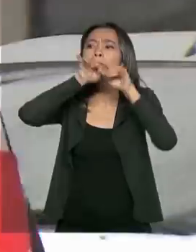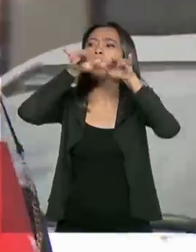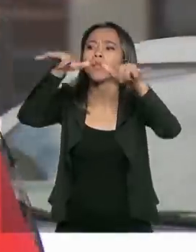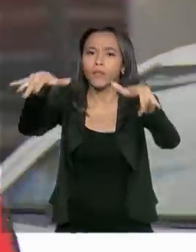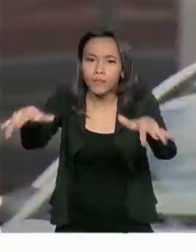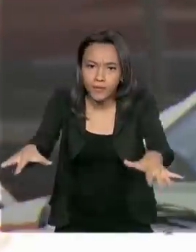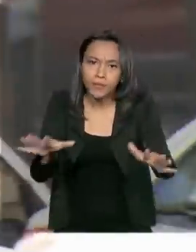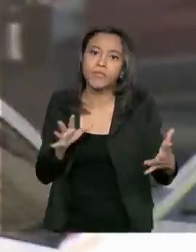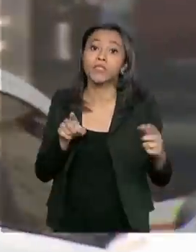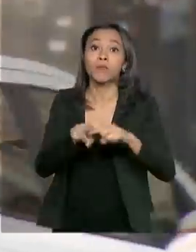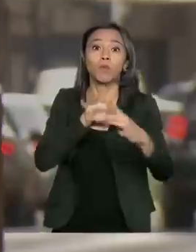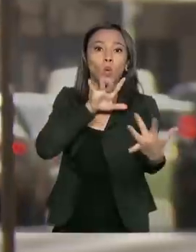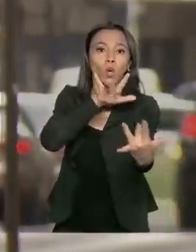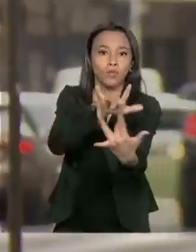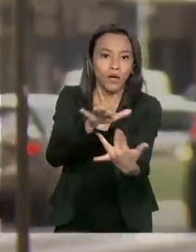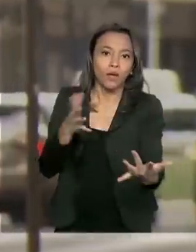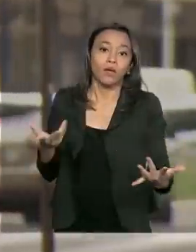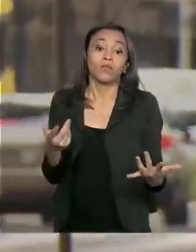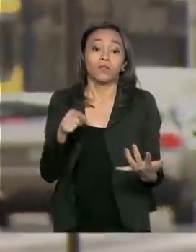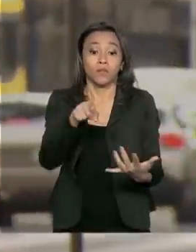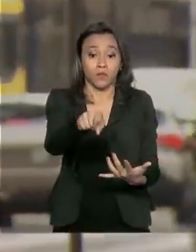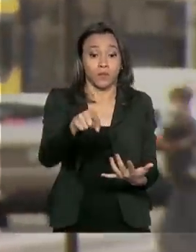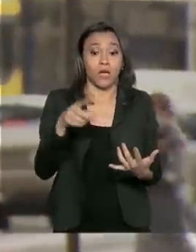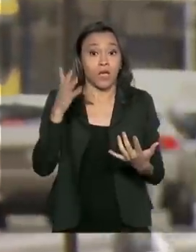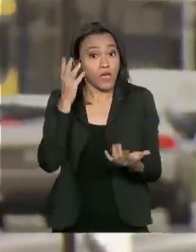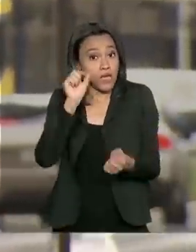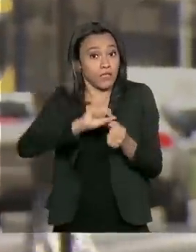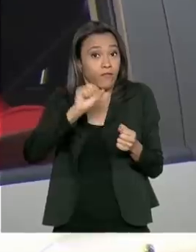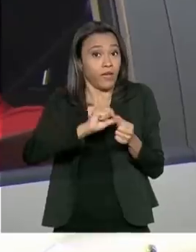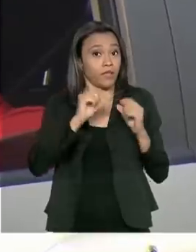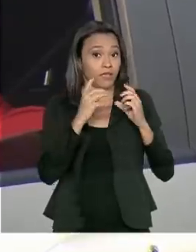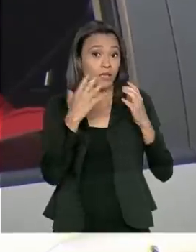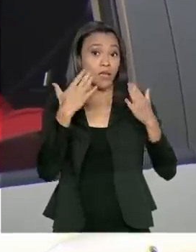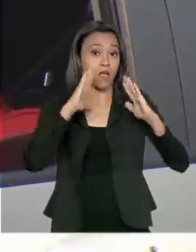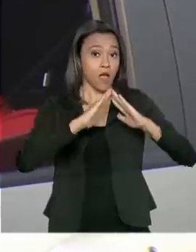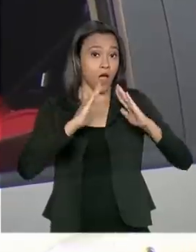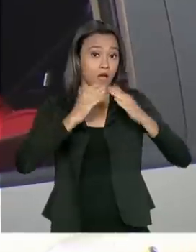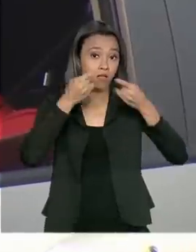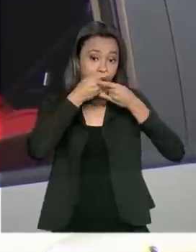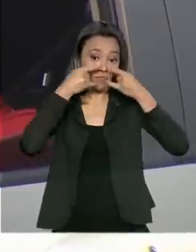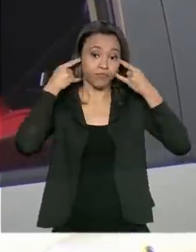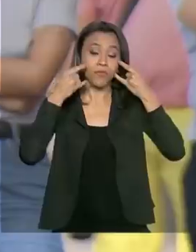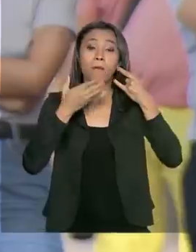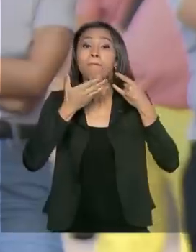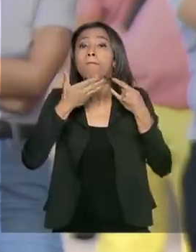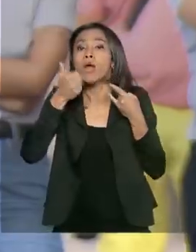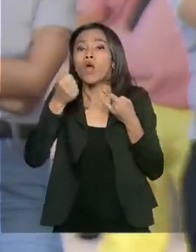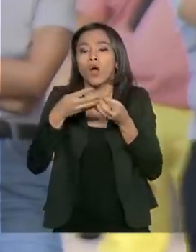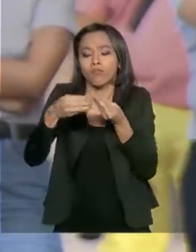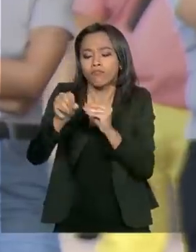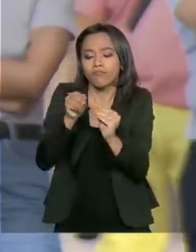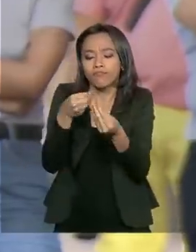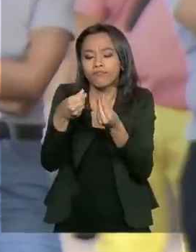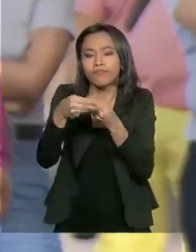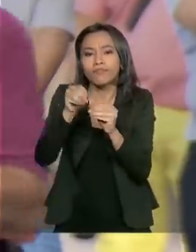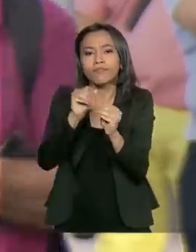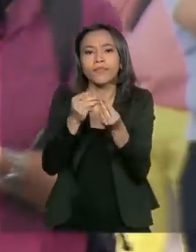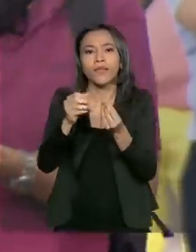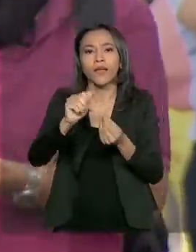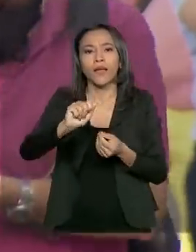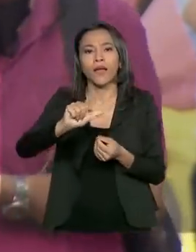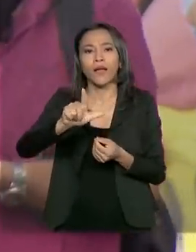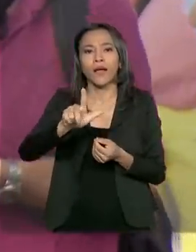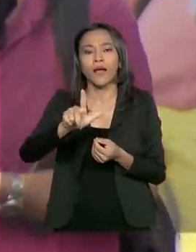e o contato com elas. No caso das feitas em casa, dê preferência as de algodão, com duas camadas de tecido.